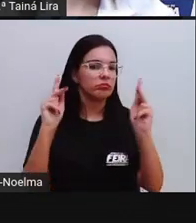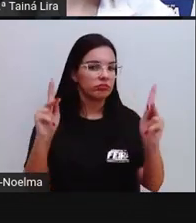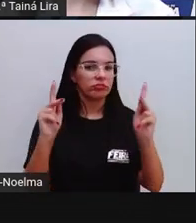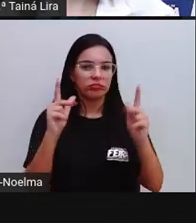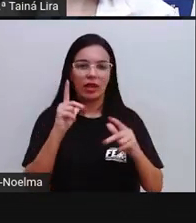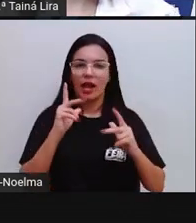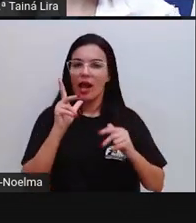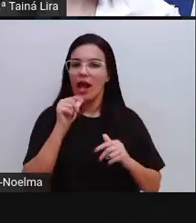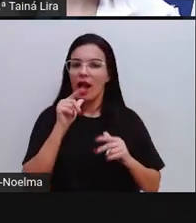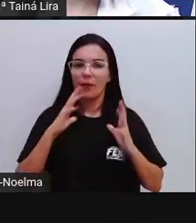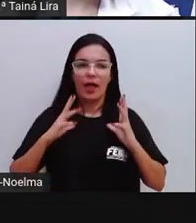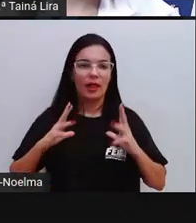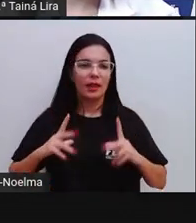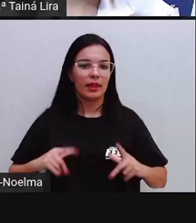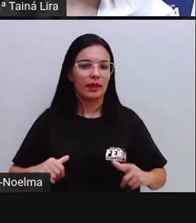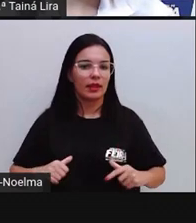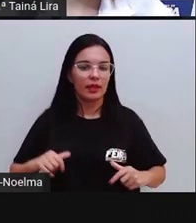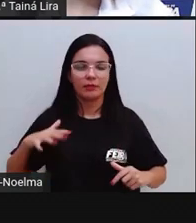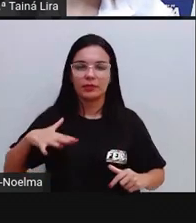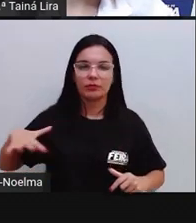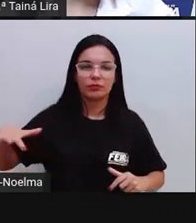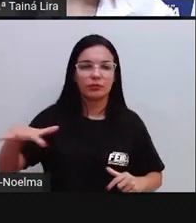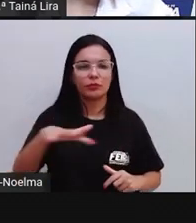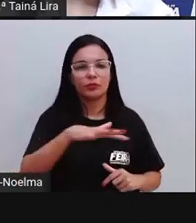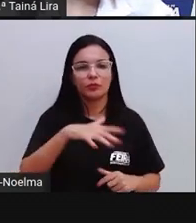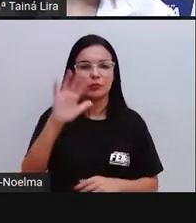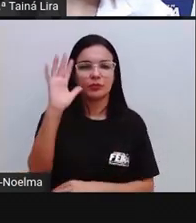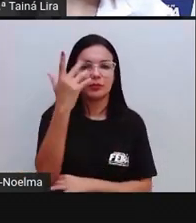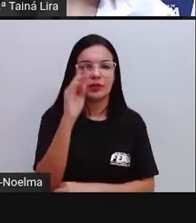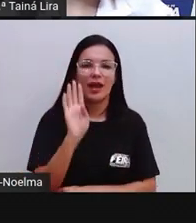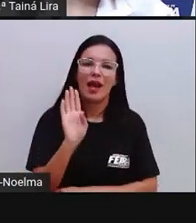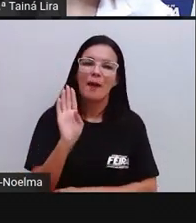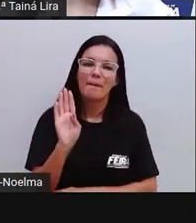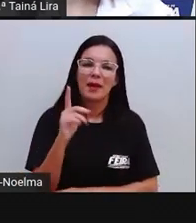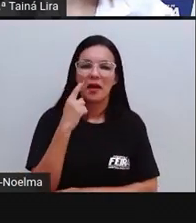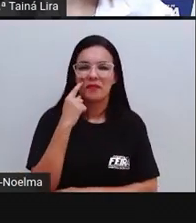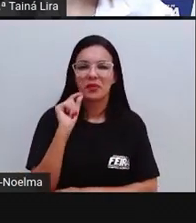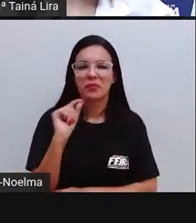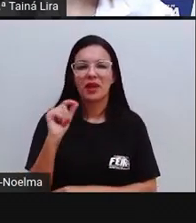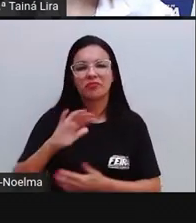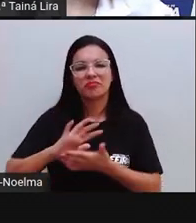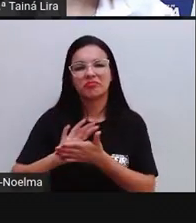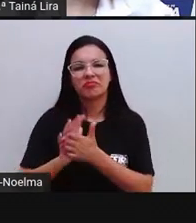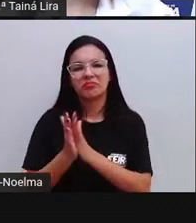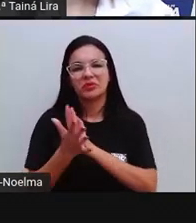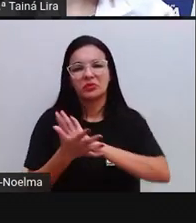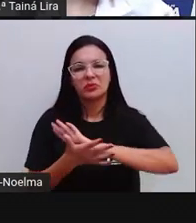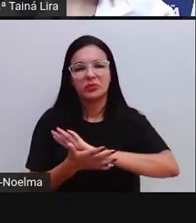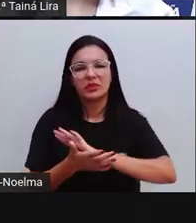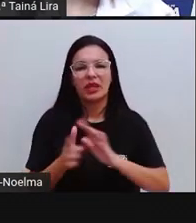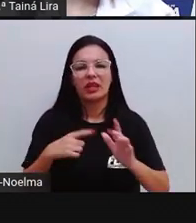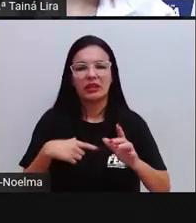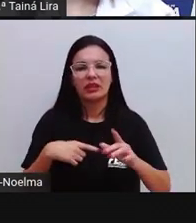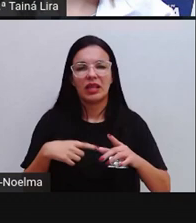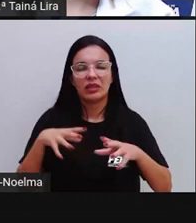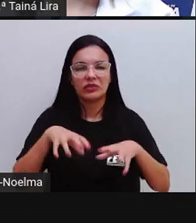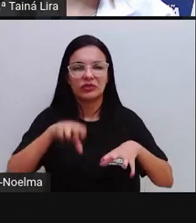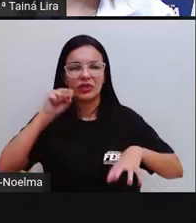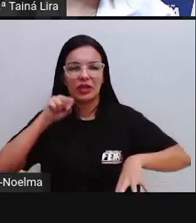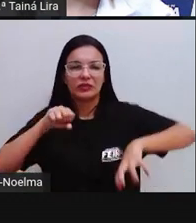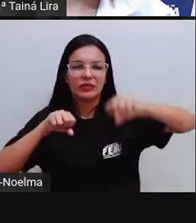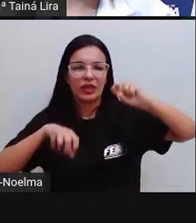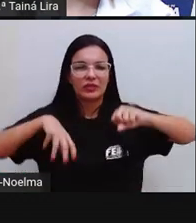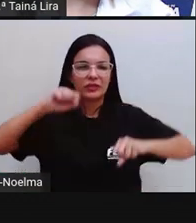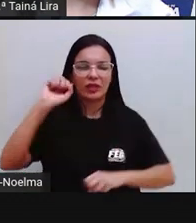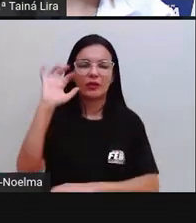águas limpas, toda a cobertura vegetal. Agora, a B, a gente já vê que teve uma modificação, já foi retirada aqui a